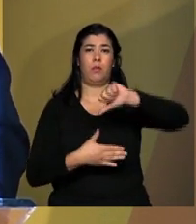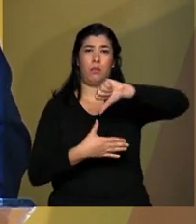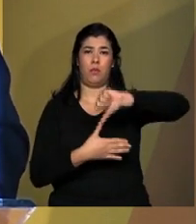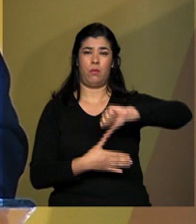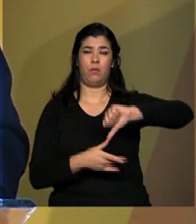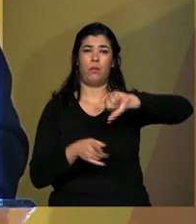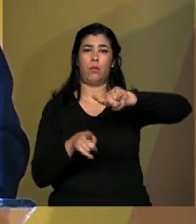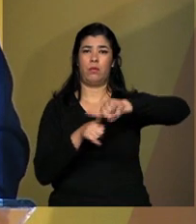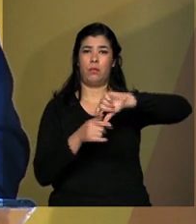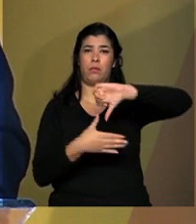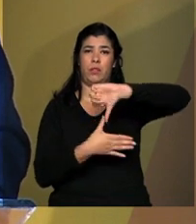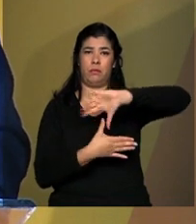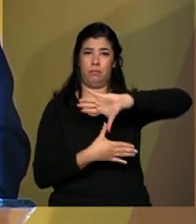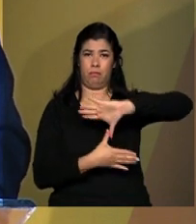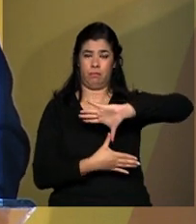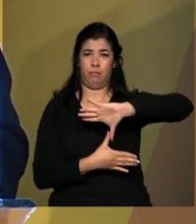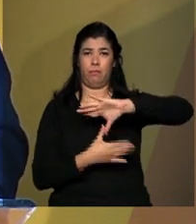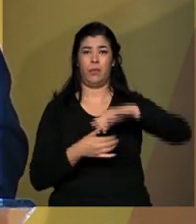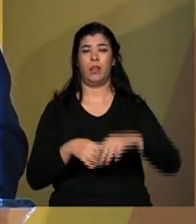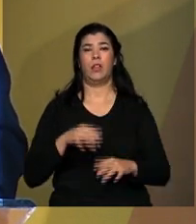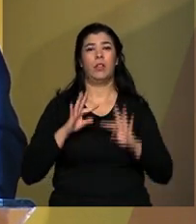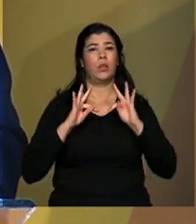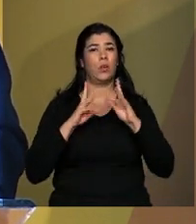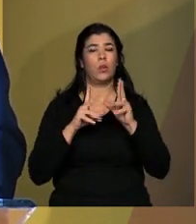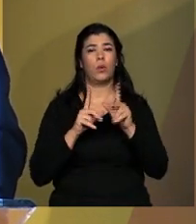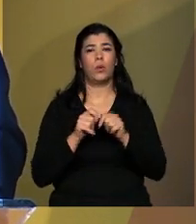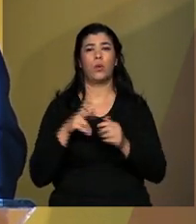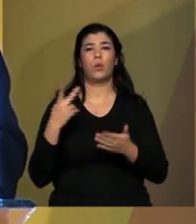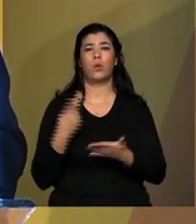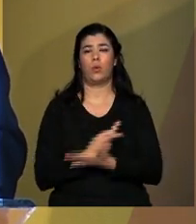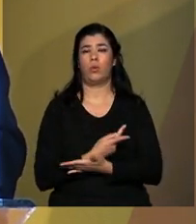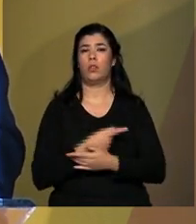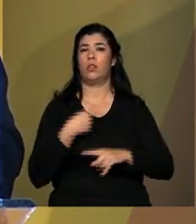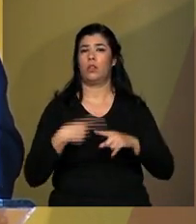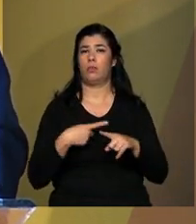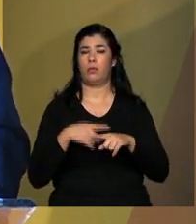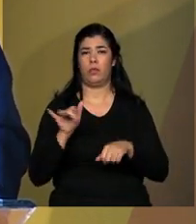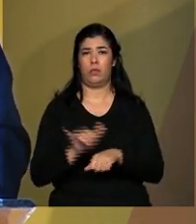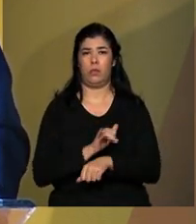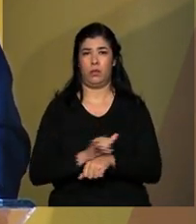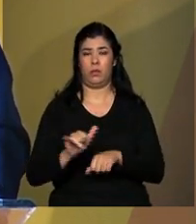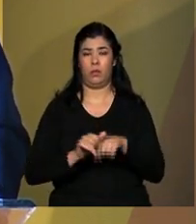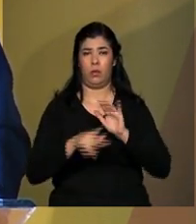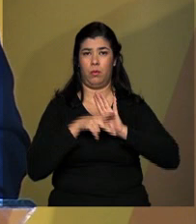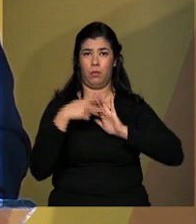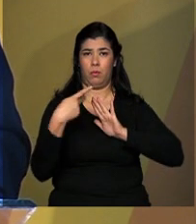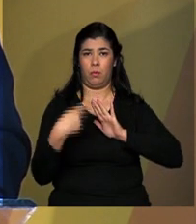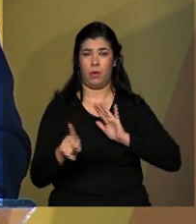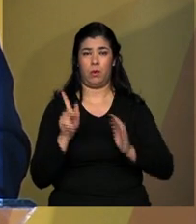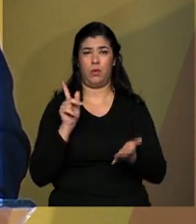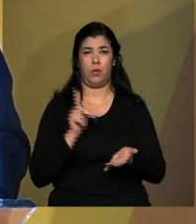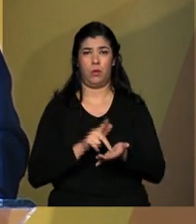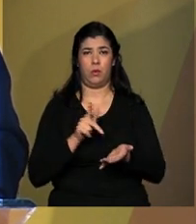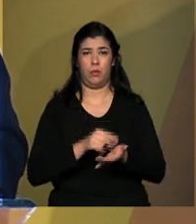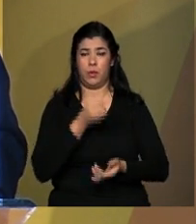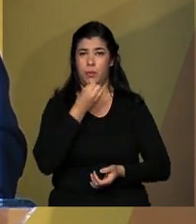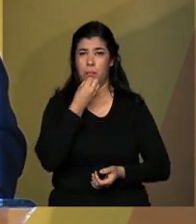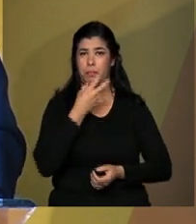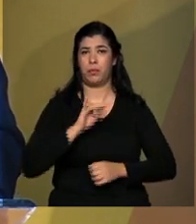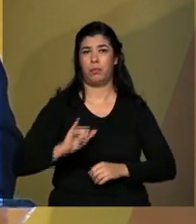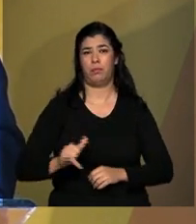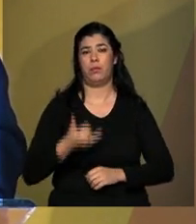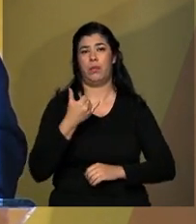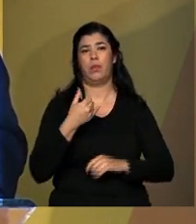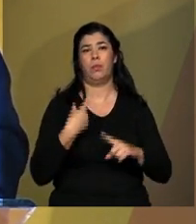Acreditamos que tudo é uma questão de estratégia e reconhecimento de boas oportunidades. Os Estados